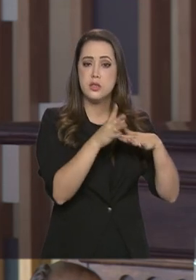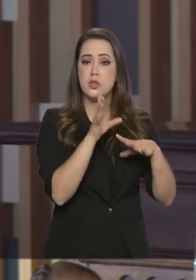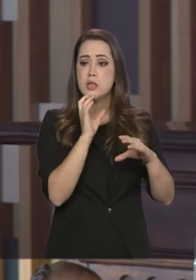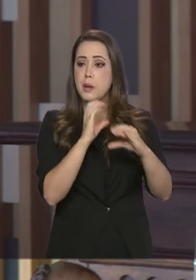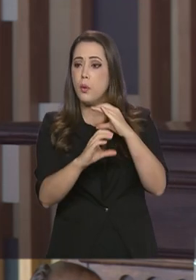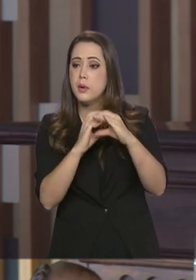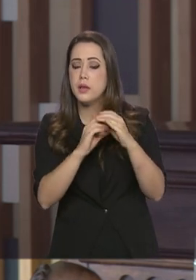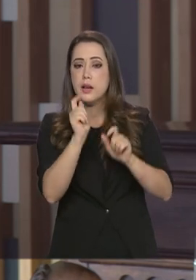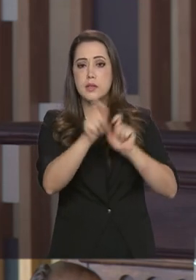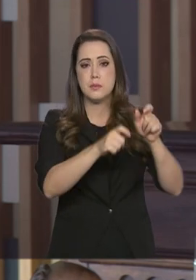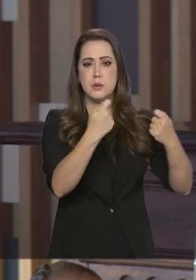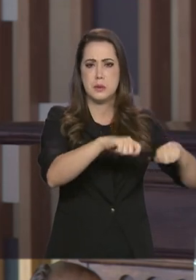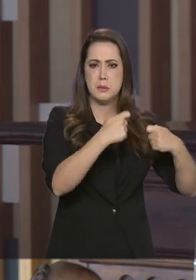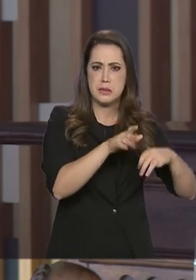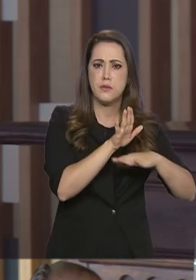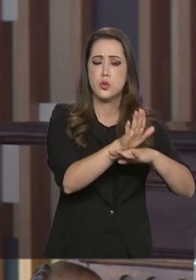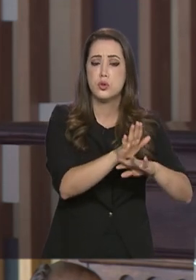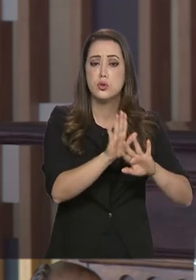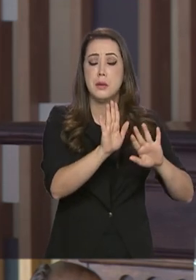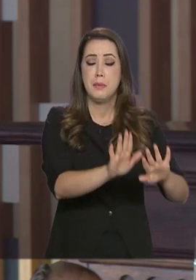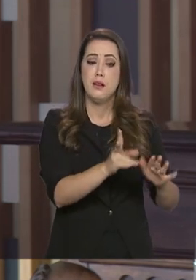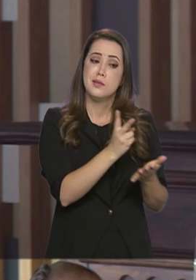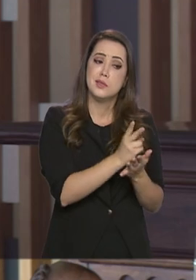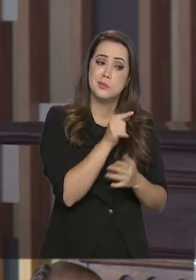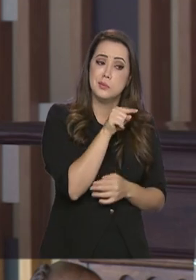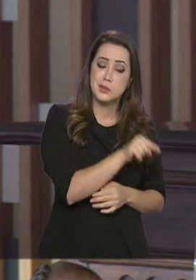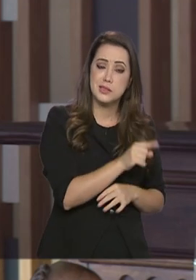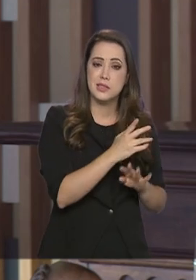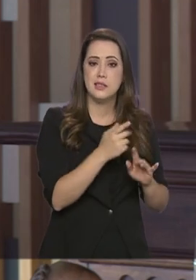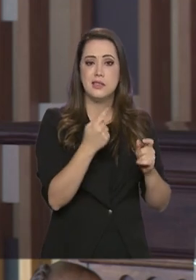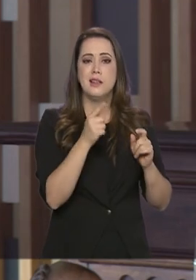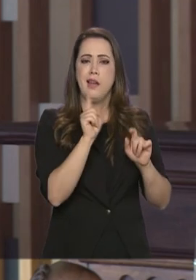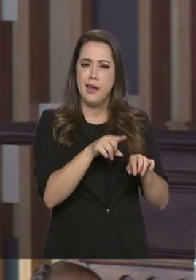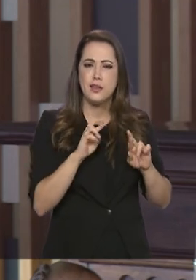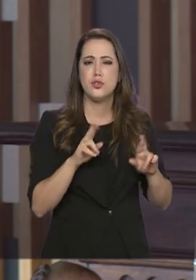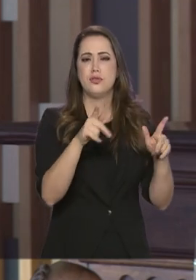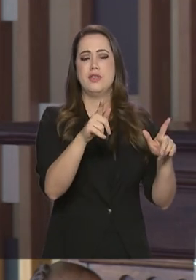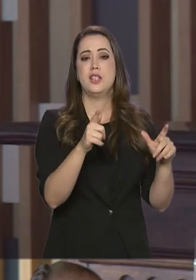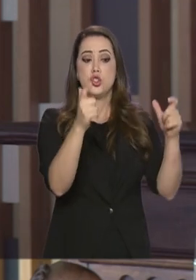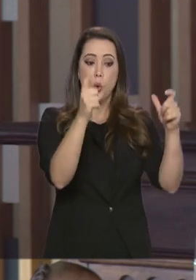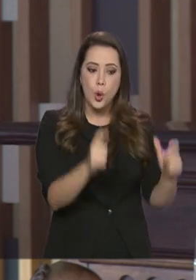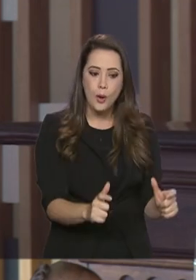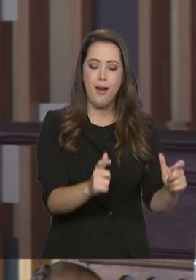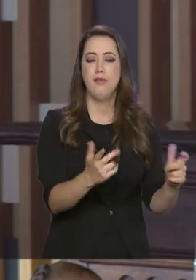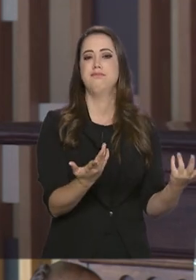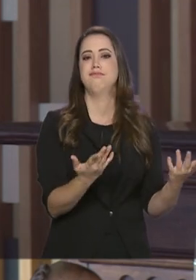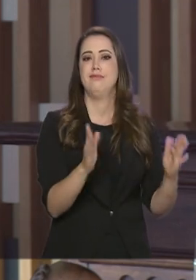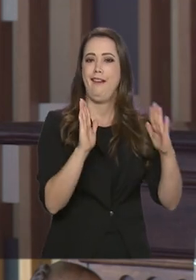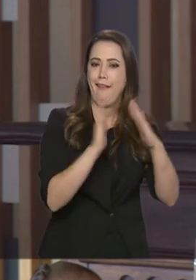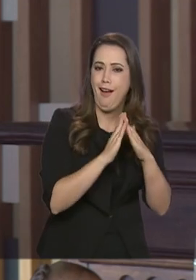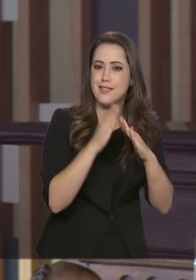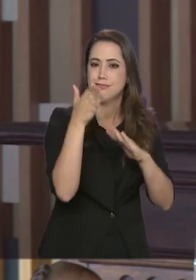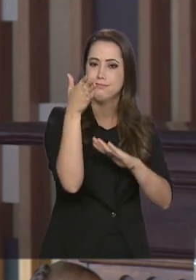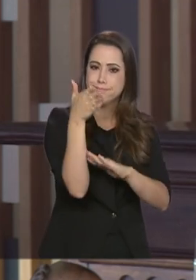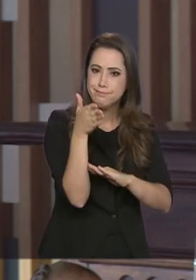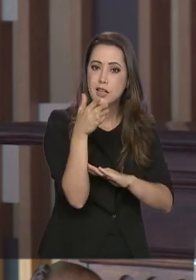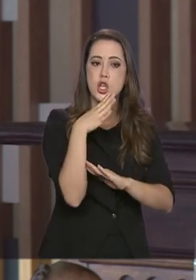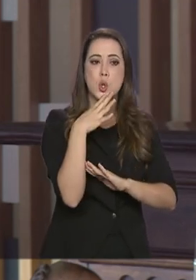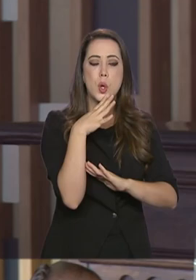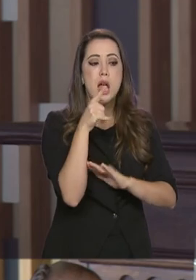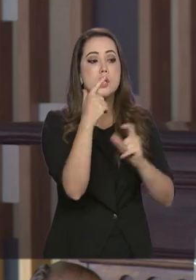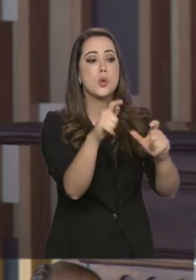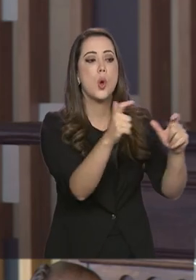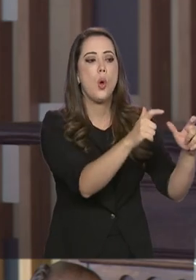precisavam de repatriação. Mas, mesmo assim, faz uma diferença ter a presença. Faz uma diferença ter as embaixadas, que conhecem o local,